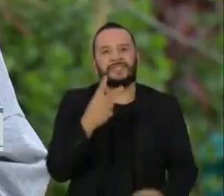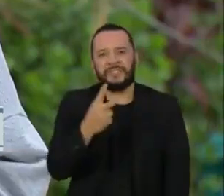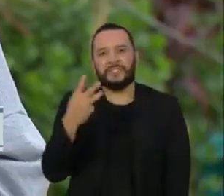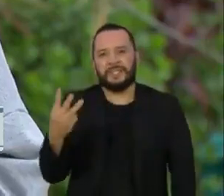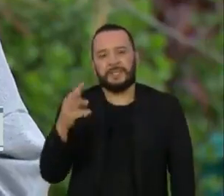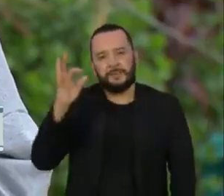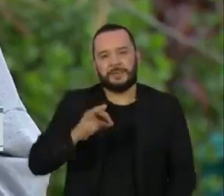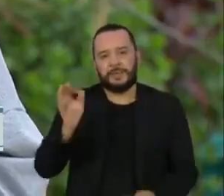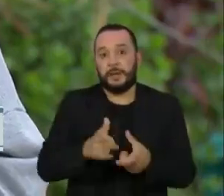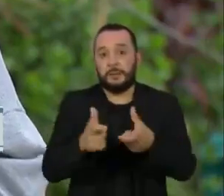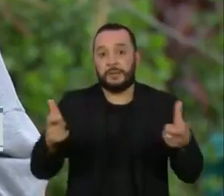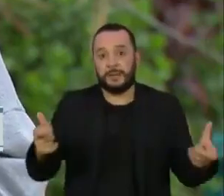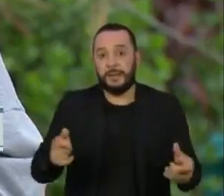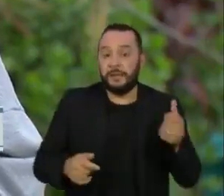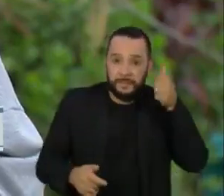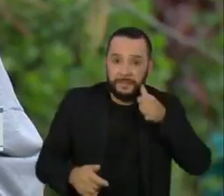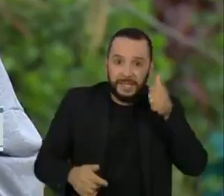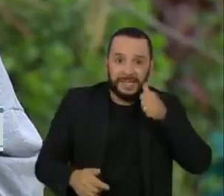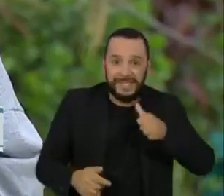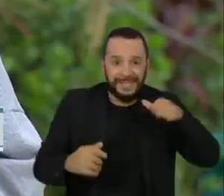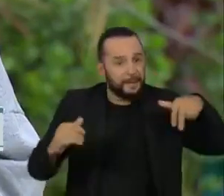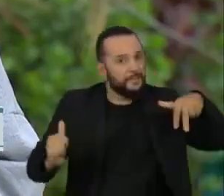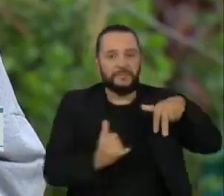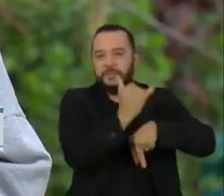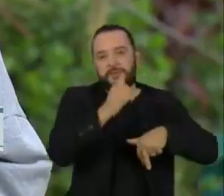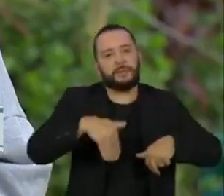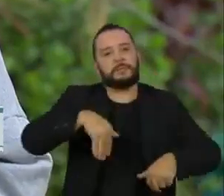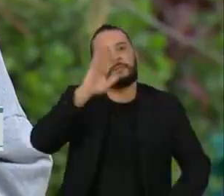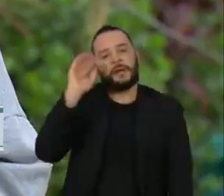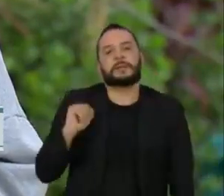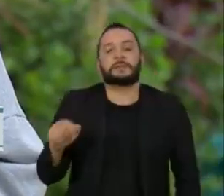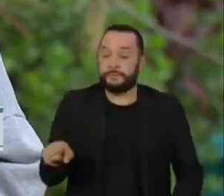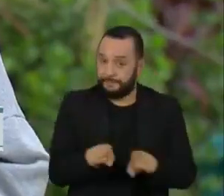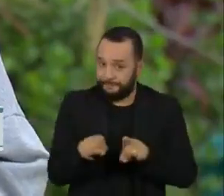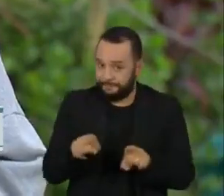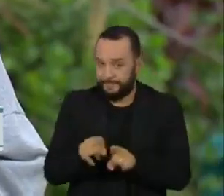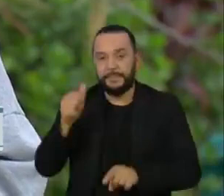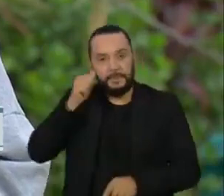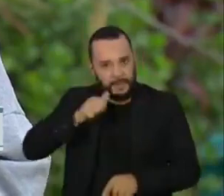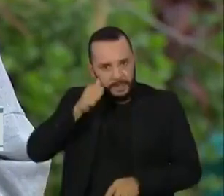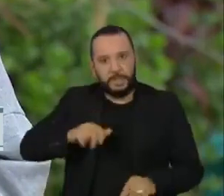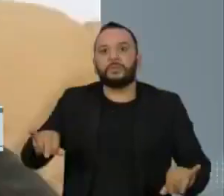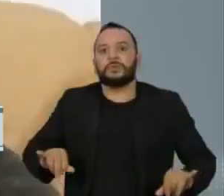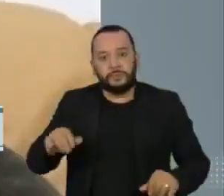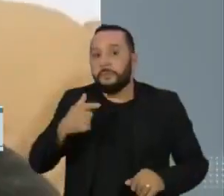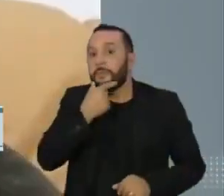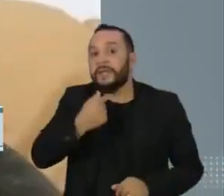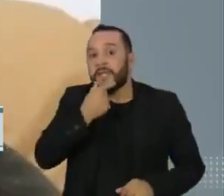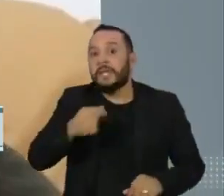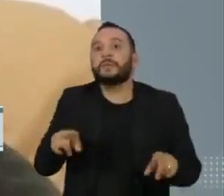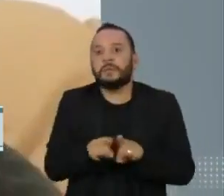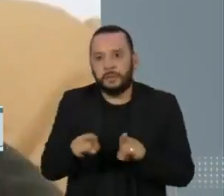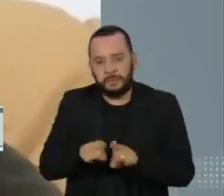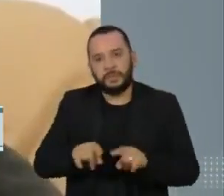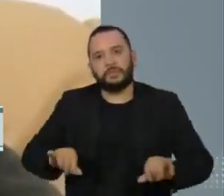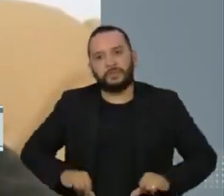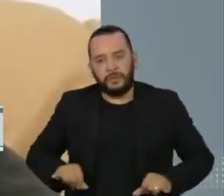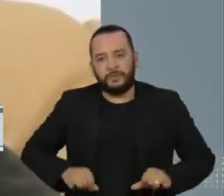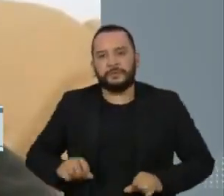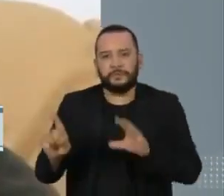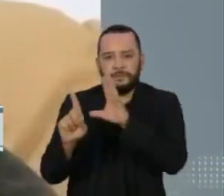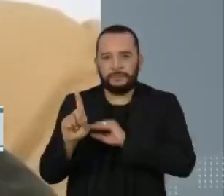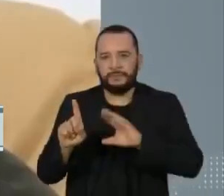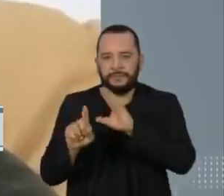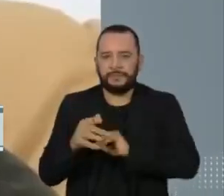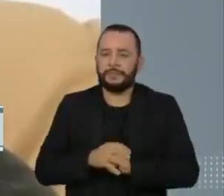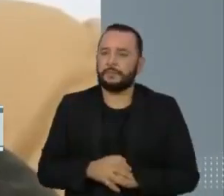As meninas são as maiores vítimas, mas os meninos também sofrem abusos. Com os meninos, o que